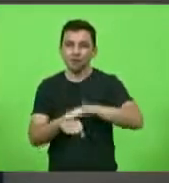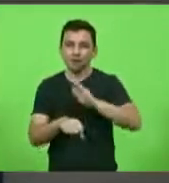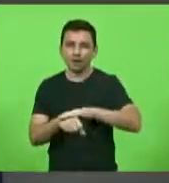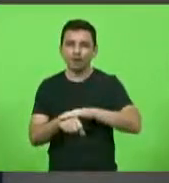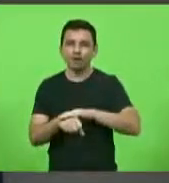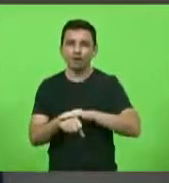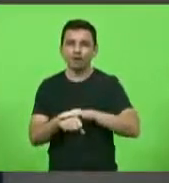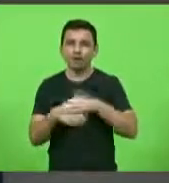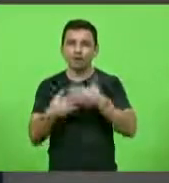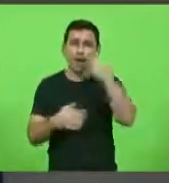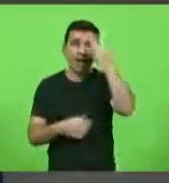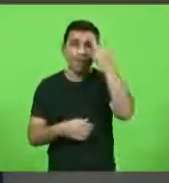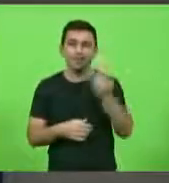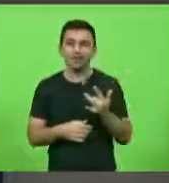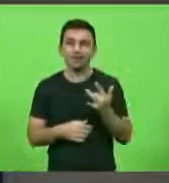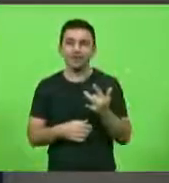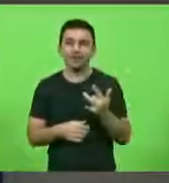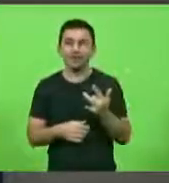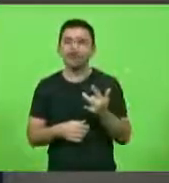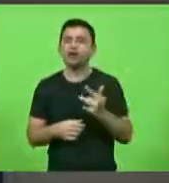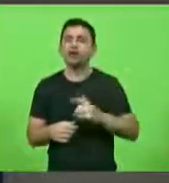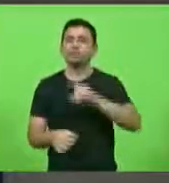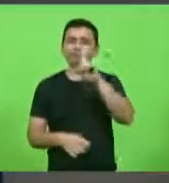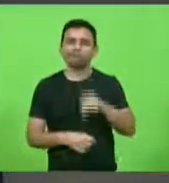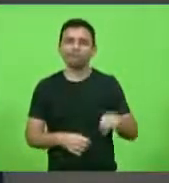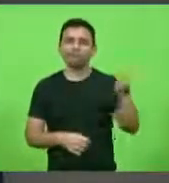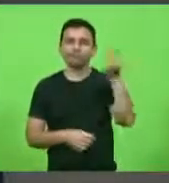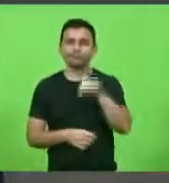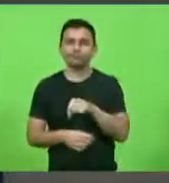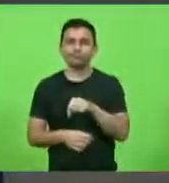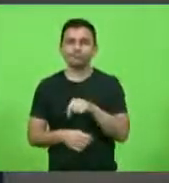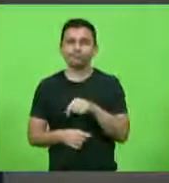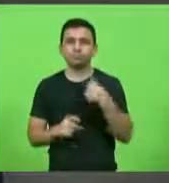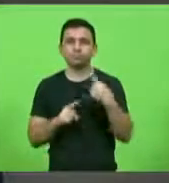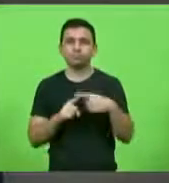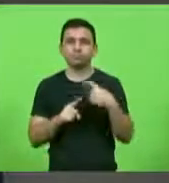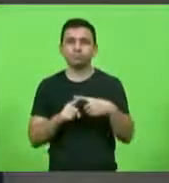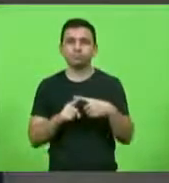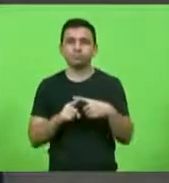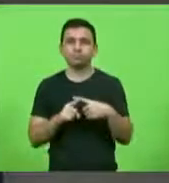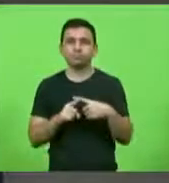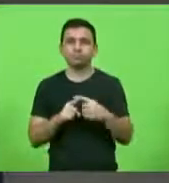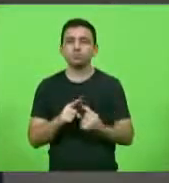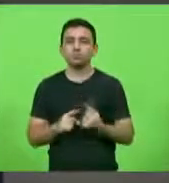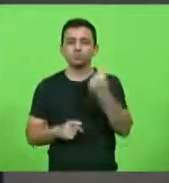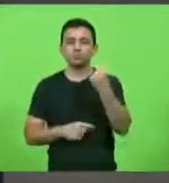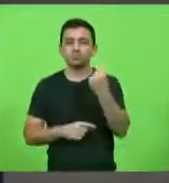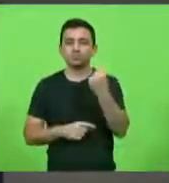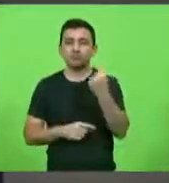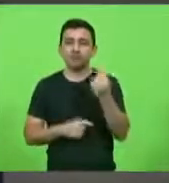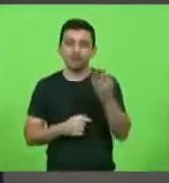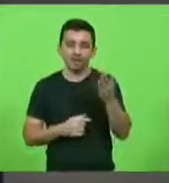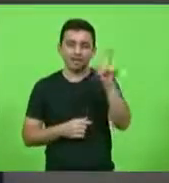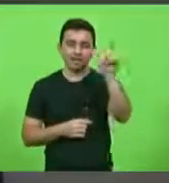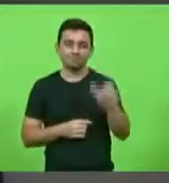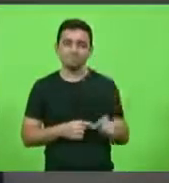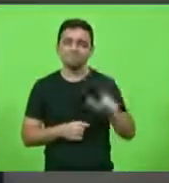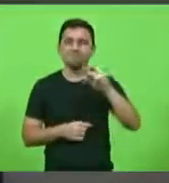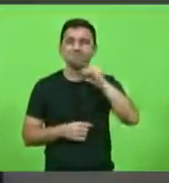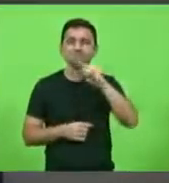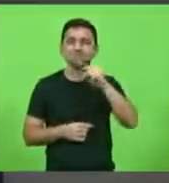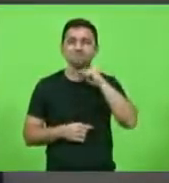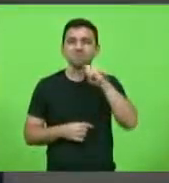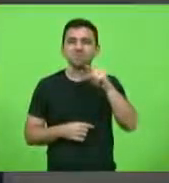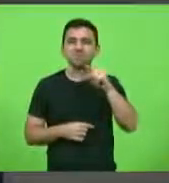amanhã foi cancelada por um cidadão que não teve condições de